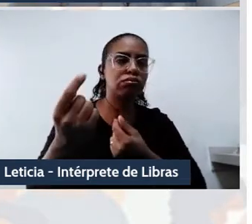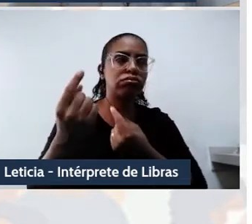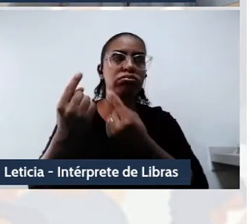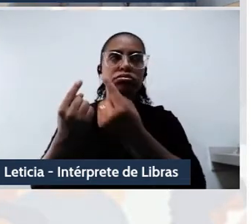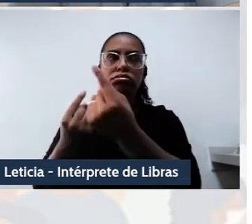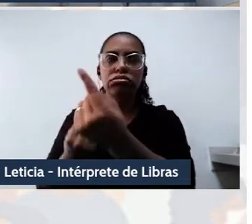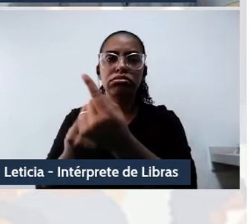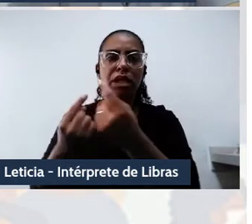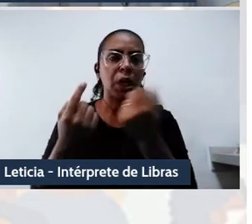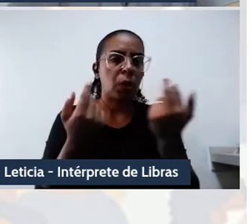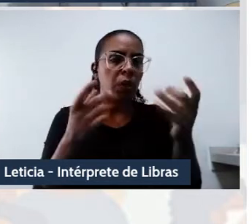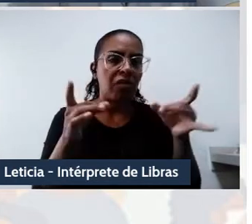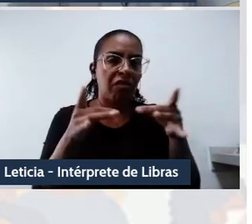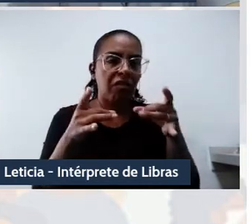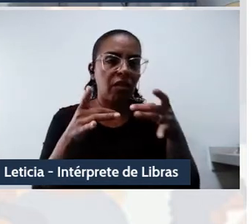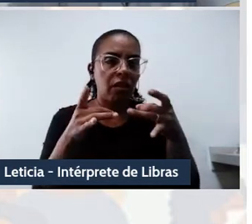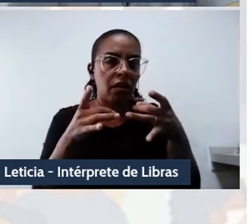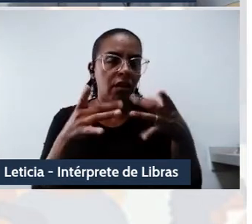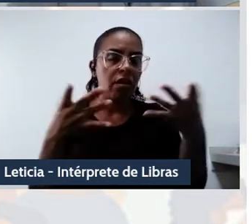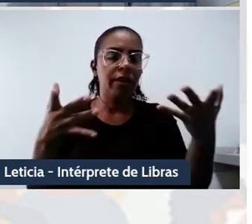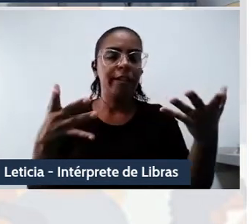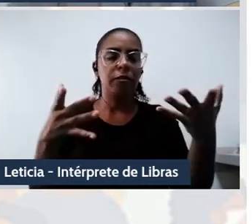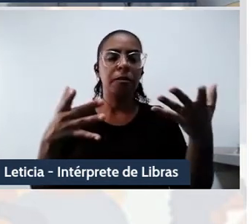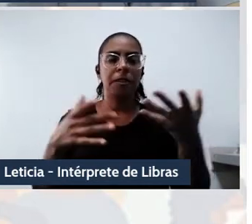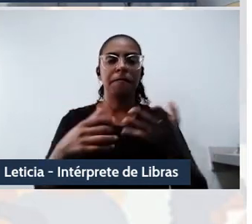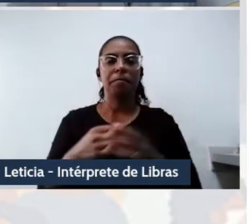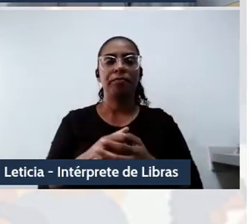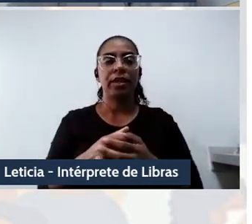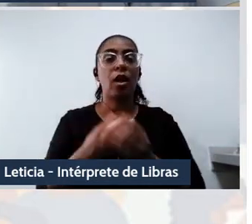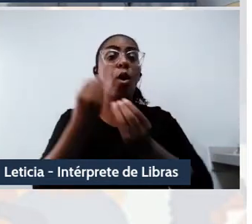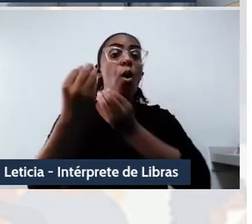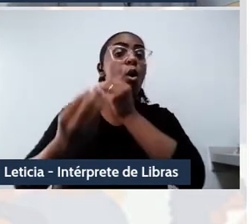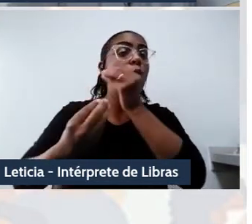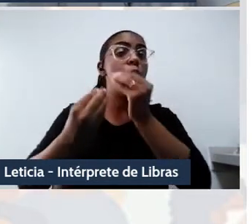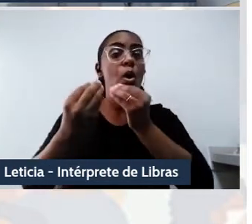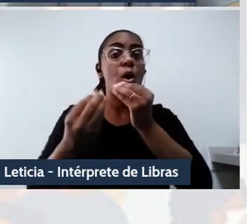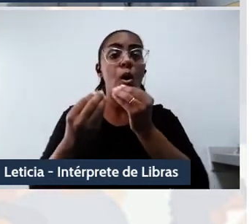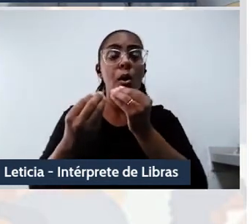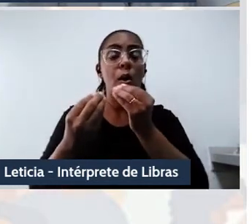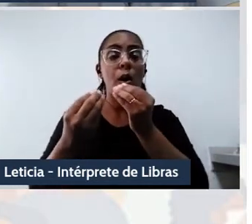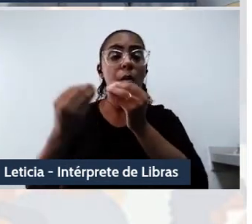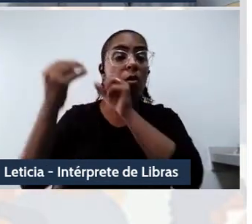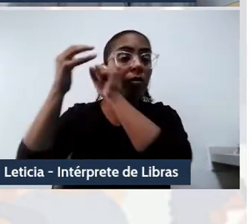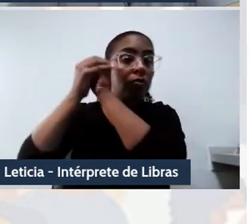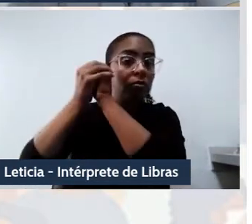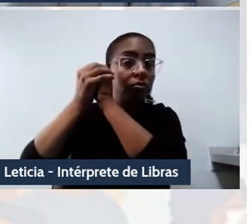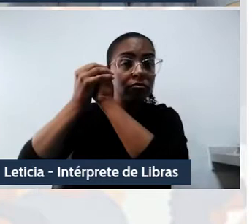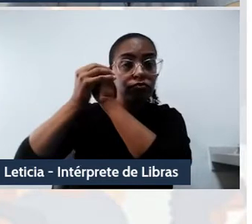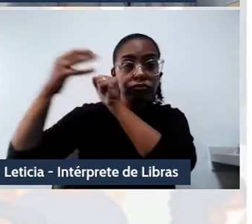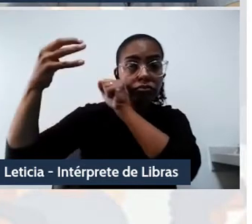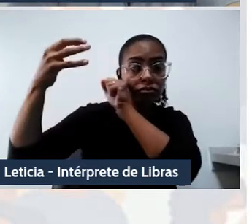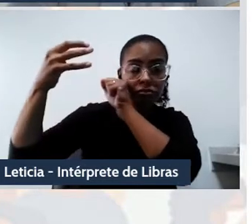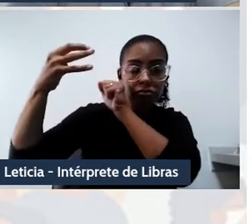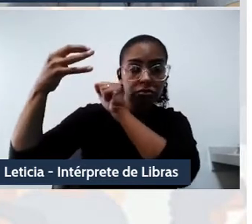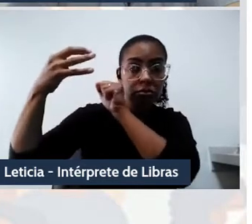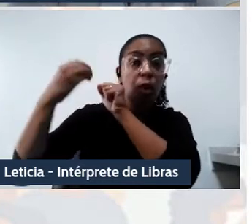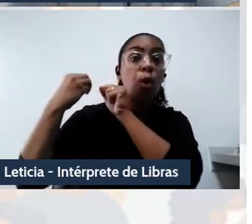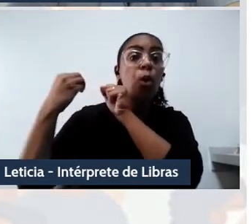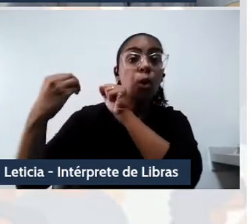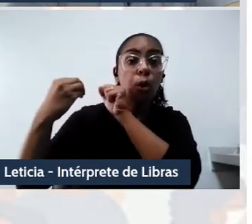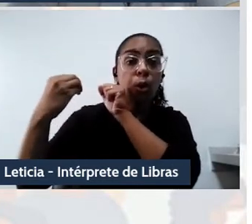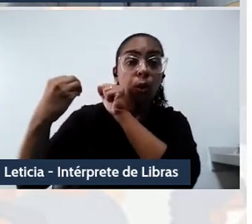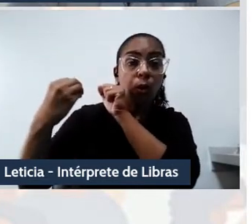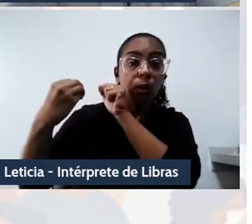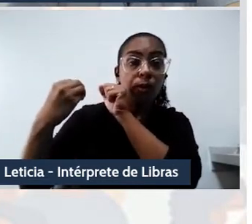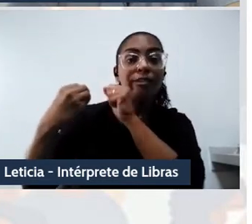retroalimenta a cada interação, como podemos decolonizar seu princípio operacional de